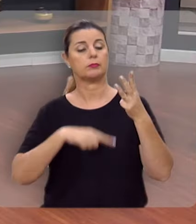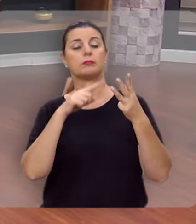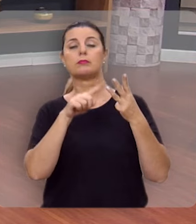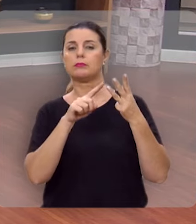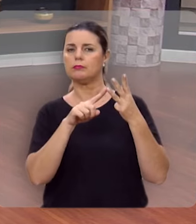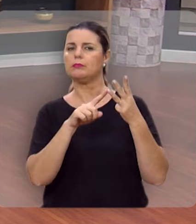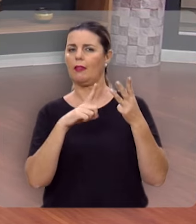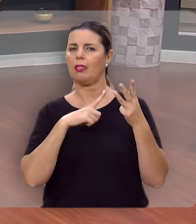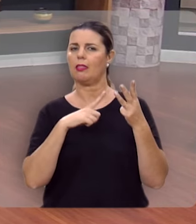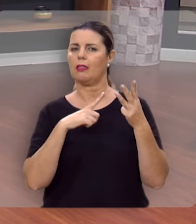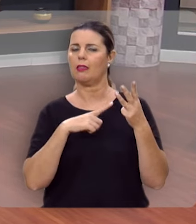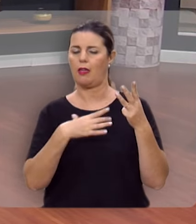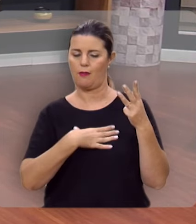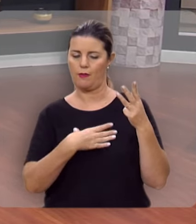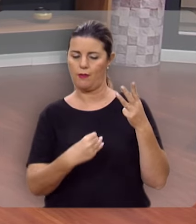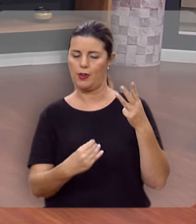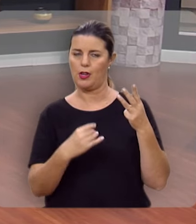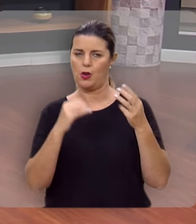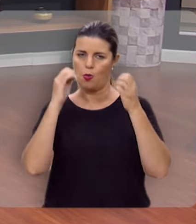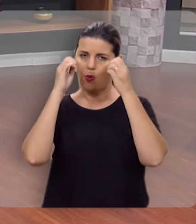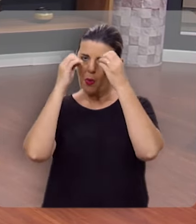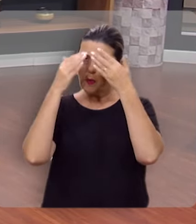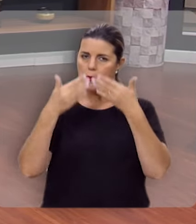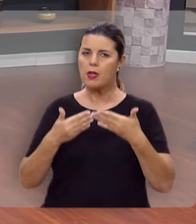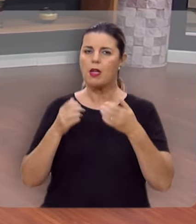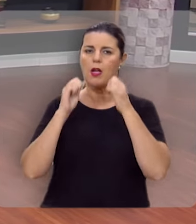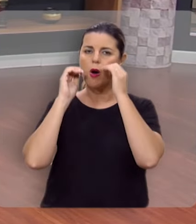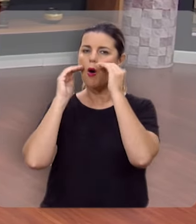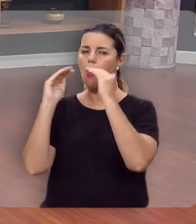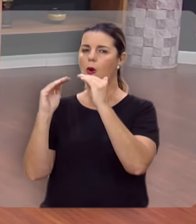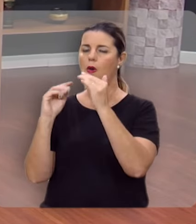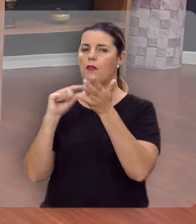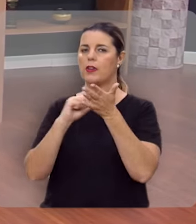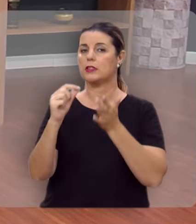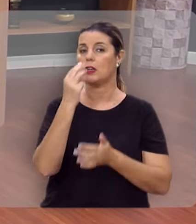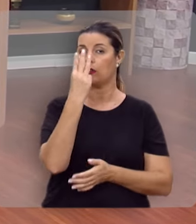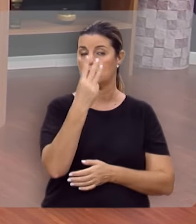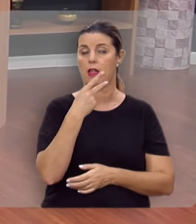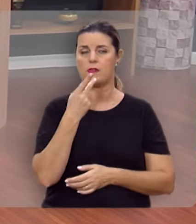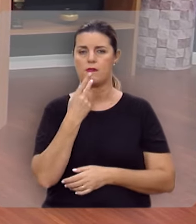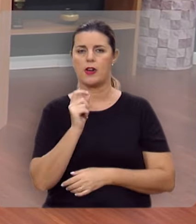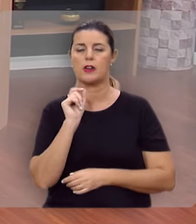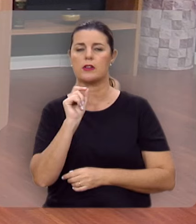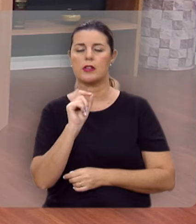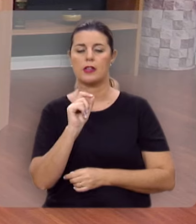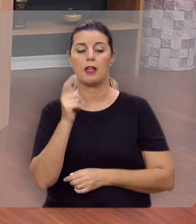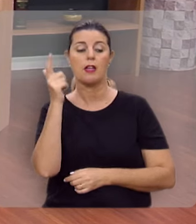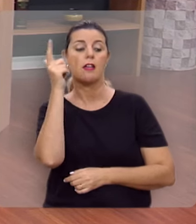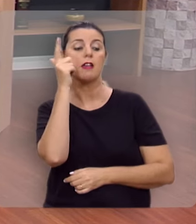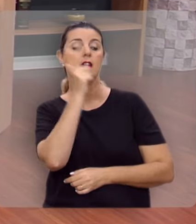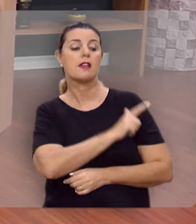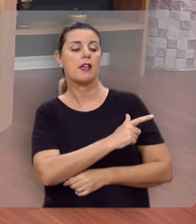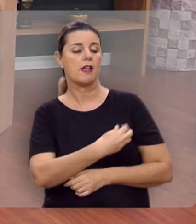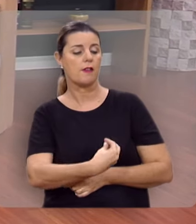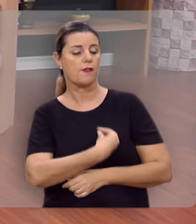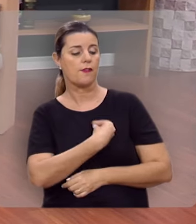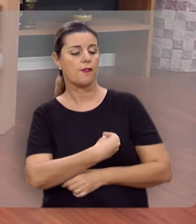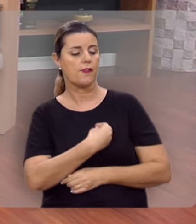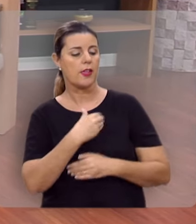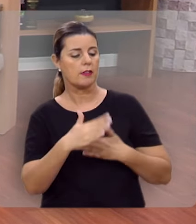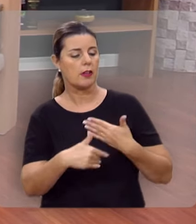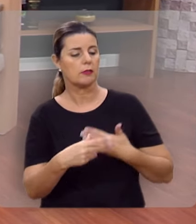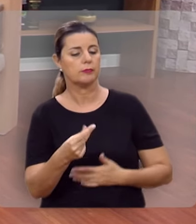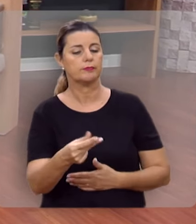Mas há uma outra palavra aqui, para os filhos que obedecem e honra aos pais. Está escrito no verso 3 assim, E sejas de